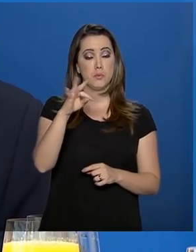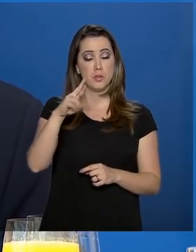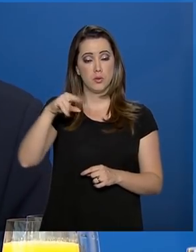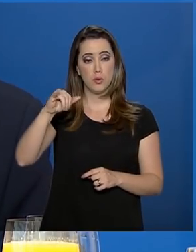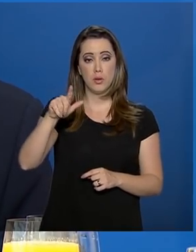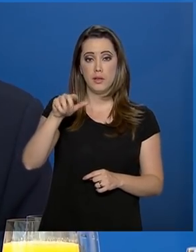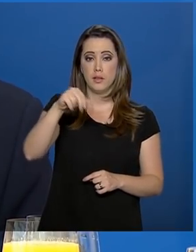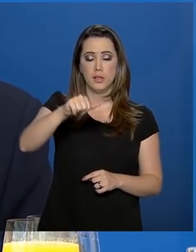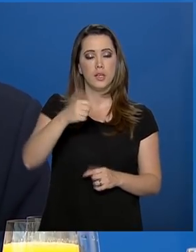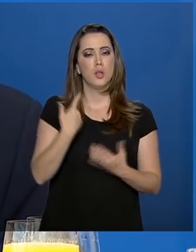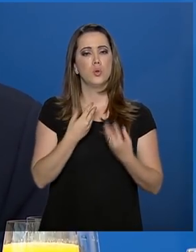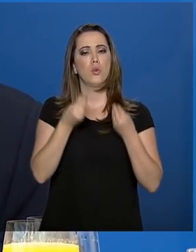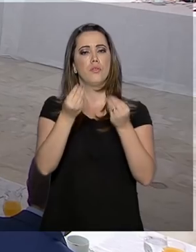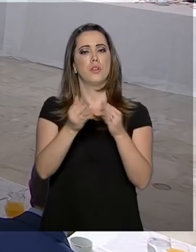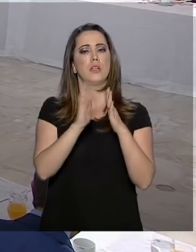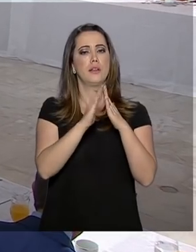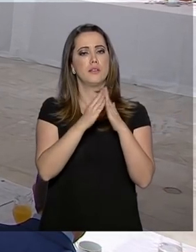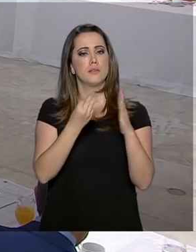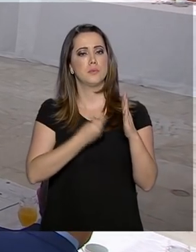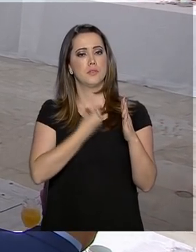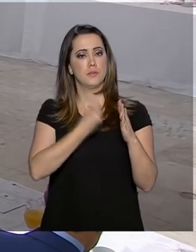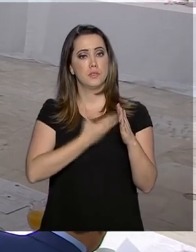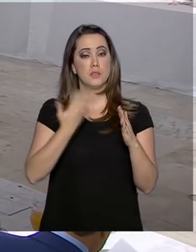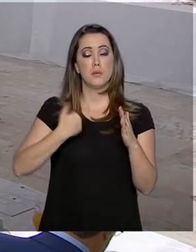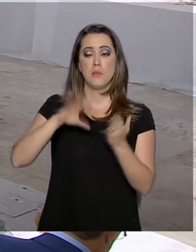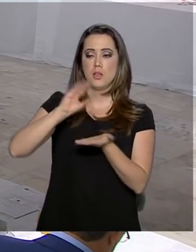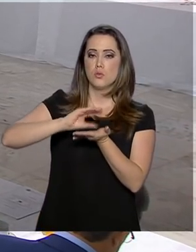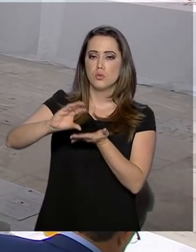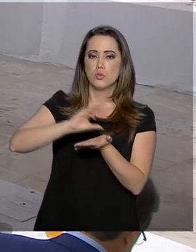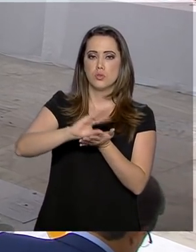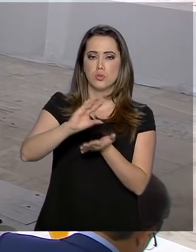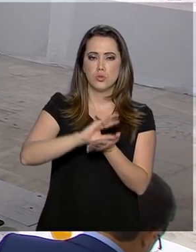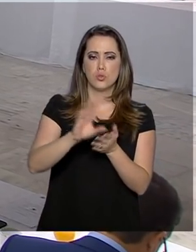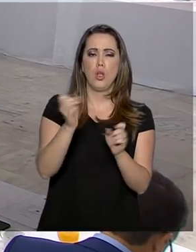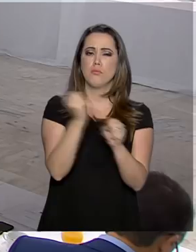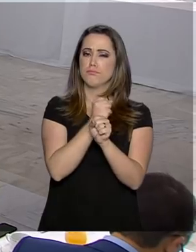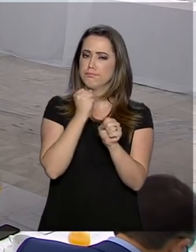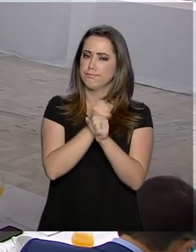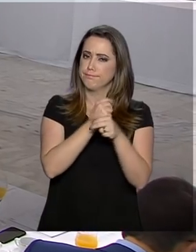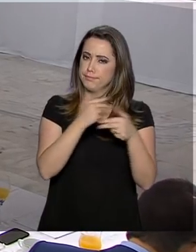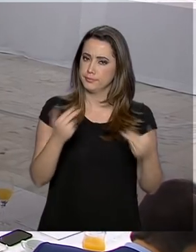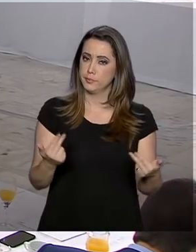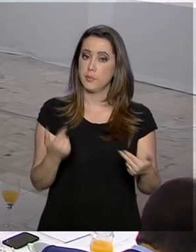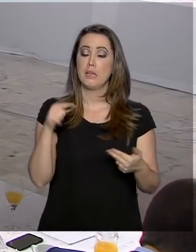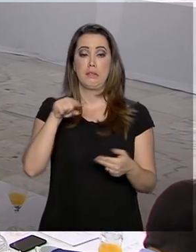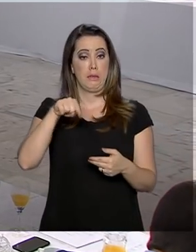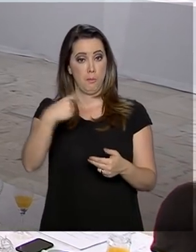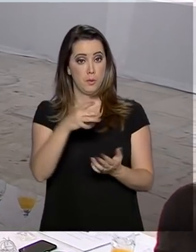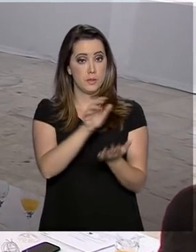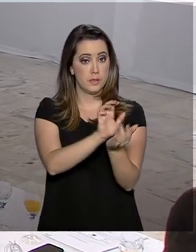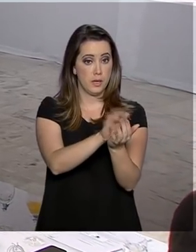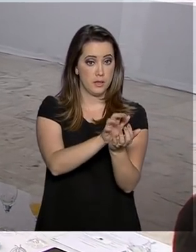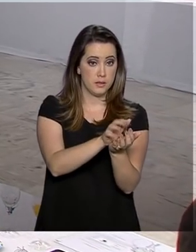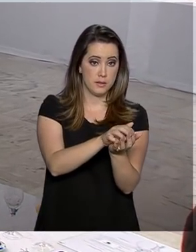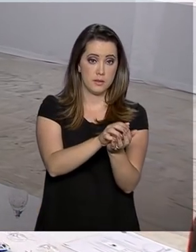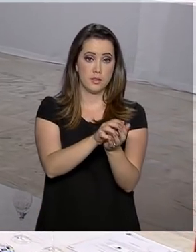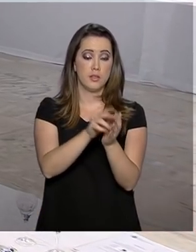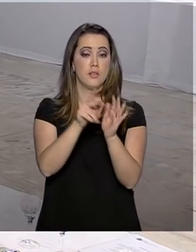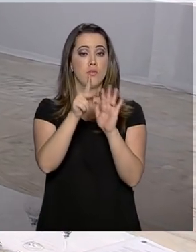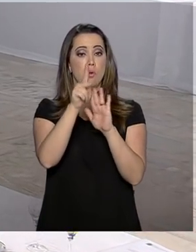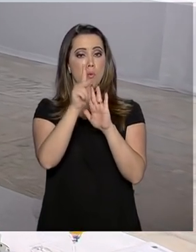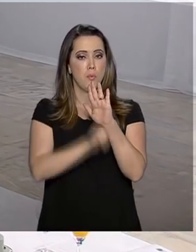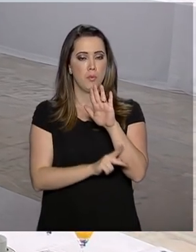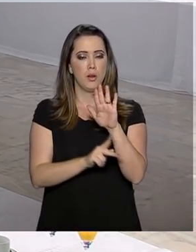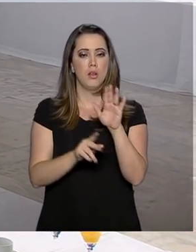anuncia mais verbas para obras de infraestrutura. Em Recife, lança o Plano Regional de Desenvolvimento na presença de